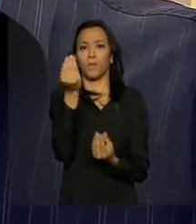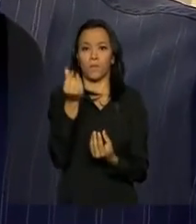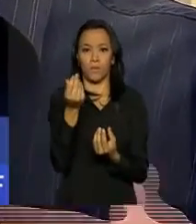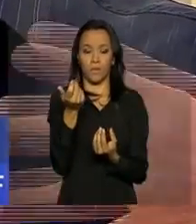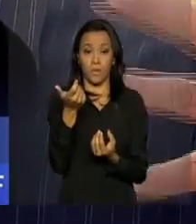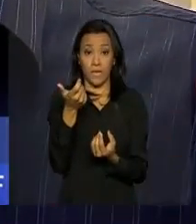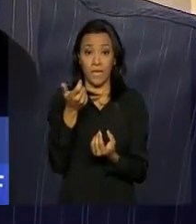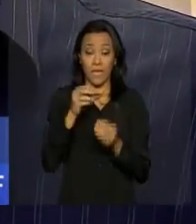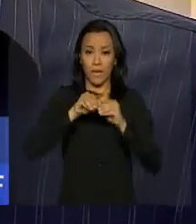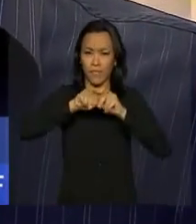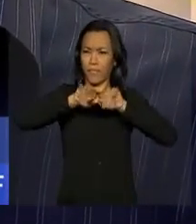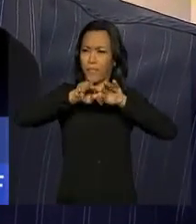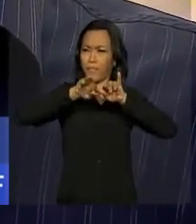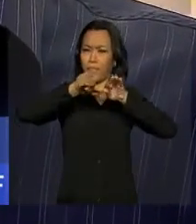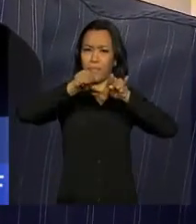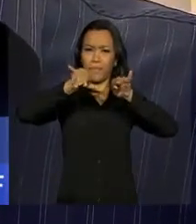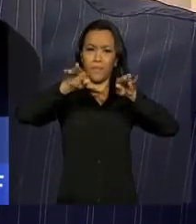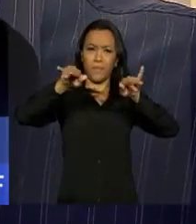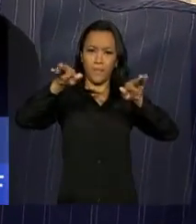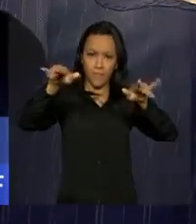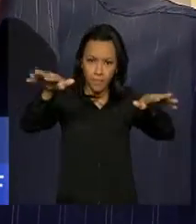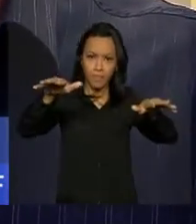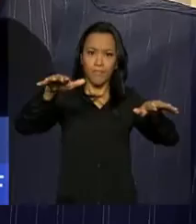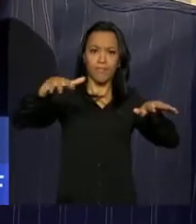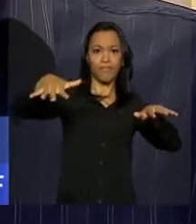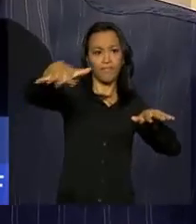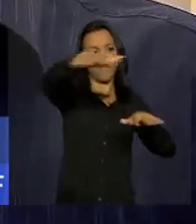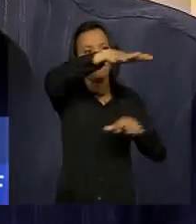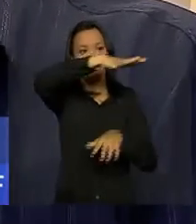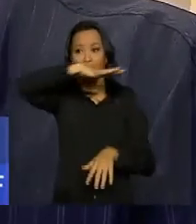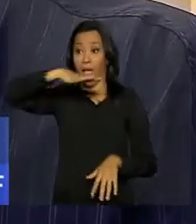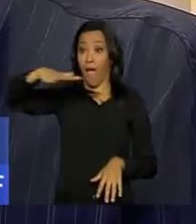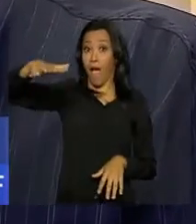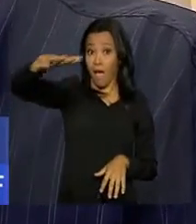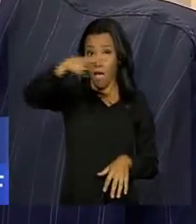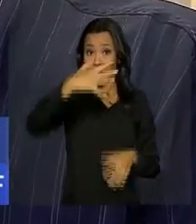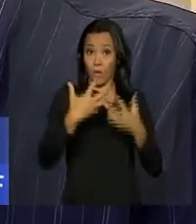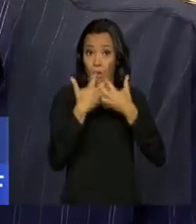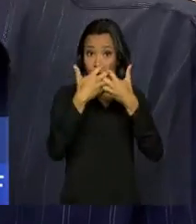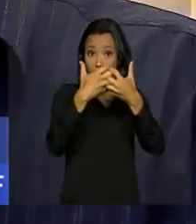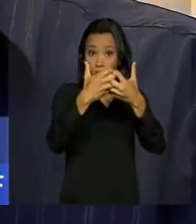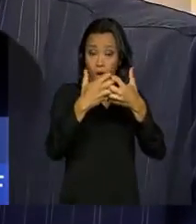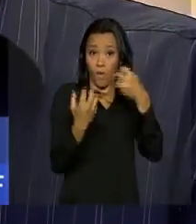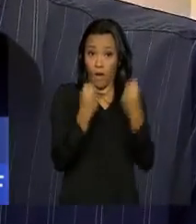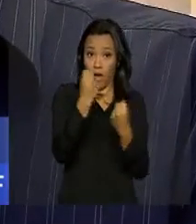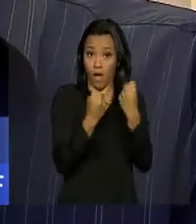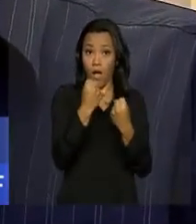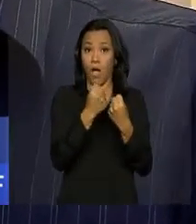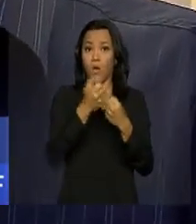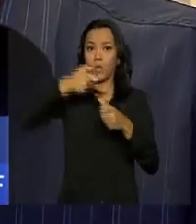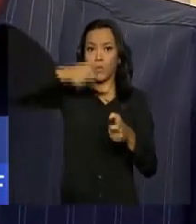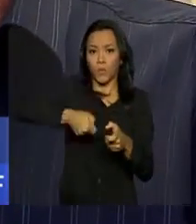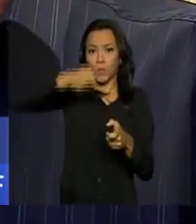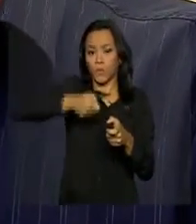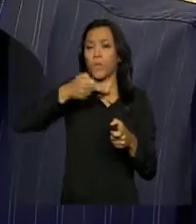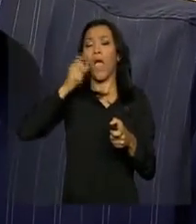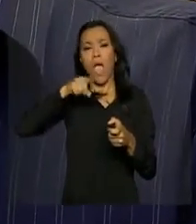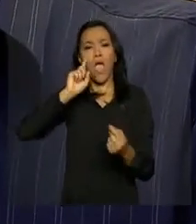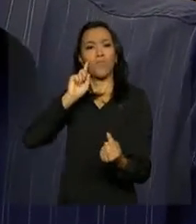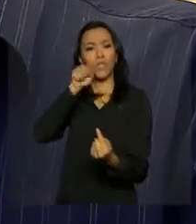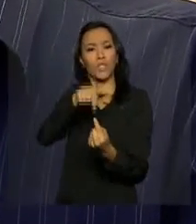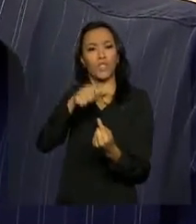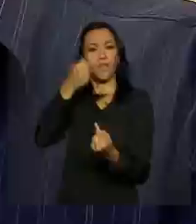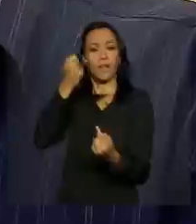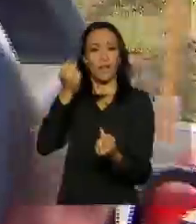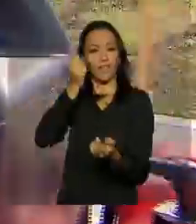espalha um pouco na área onde ele está passando e a função disso é impregnar os mosquitos que